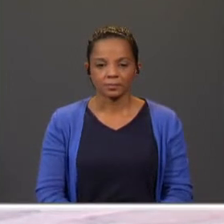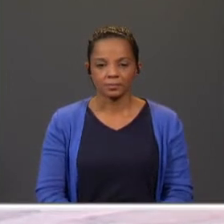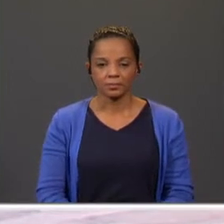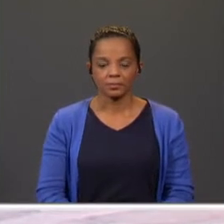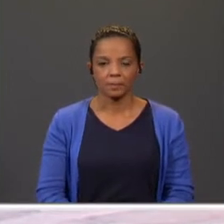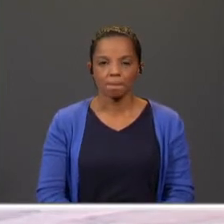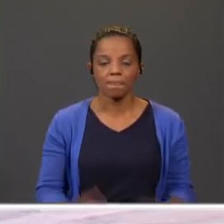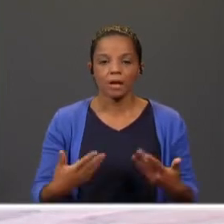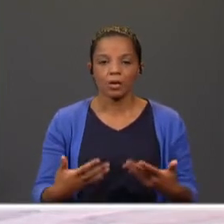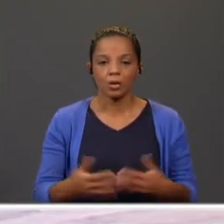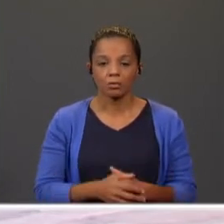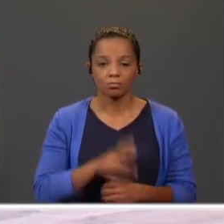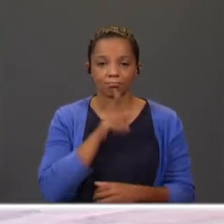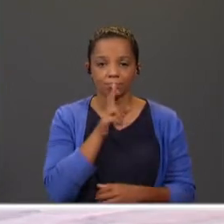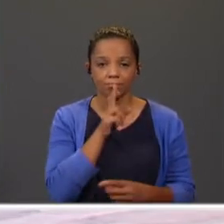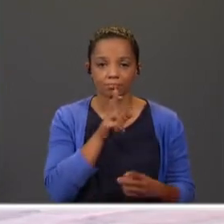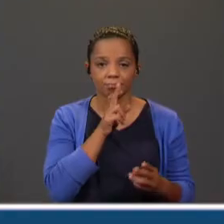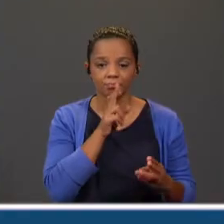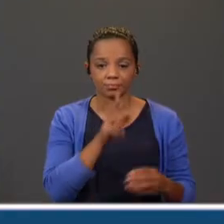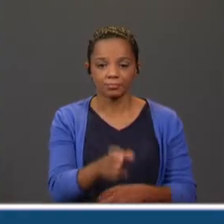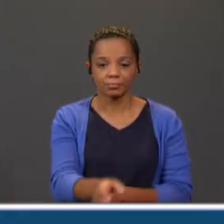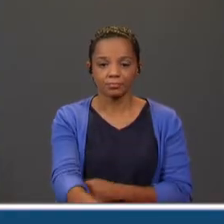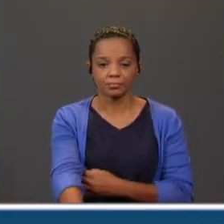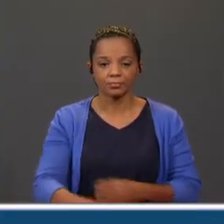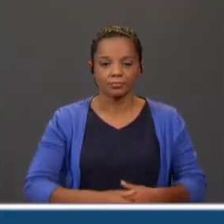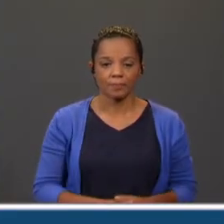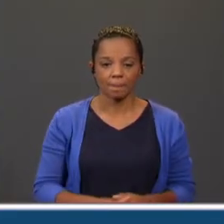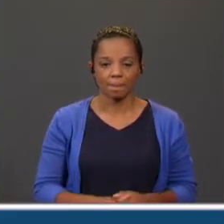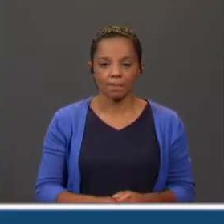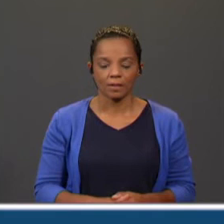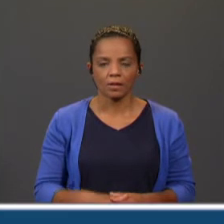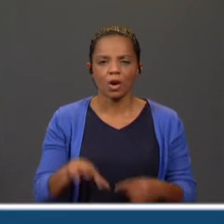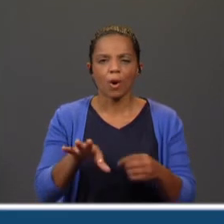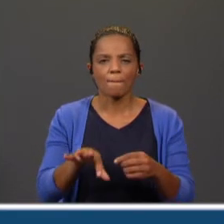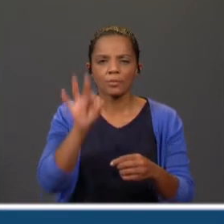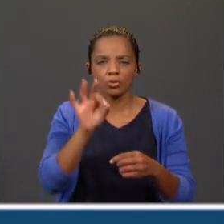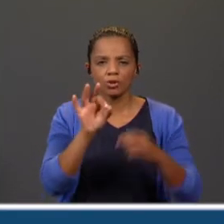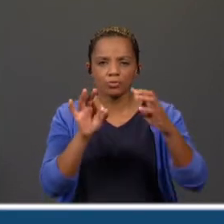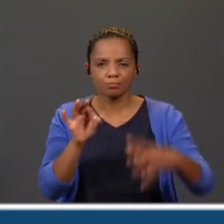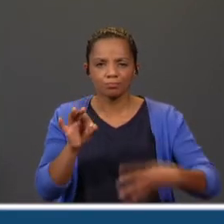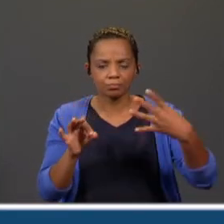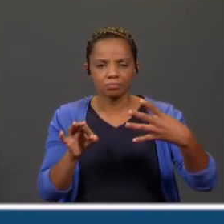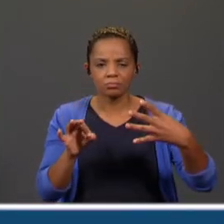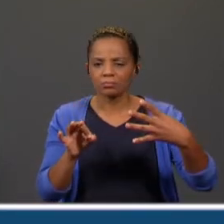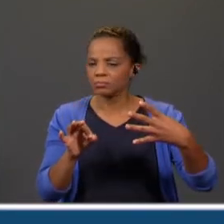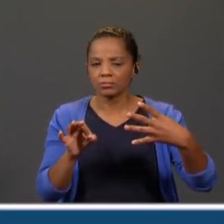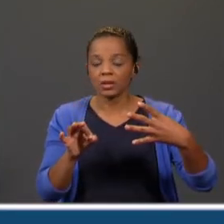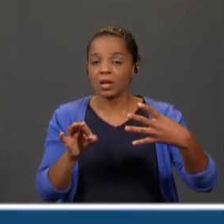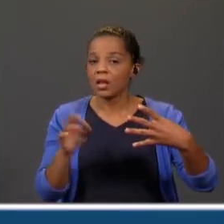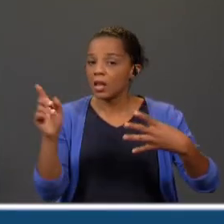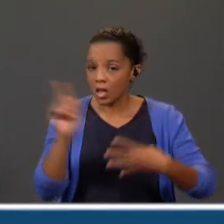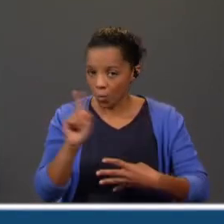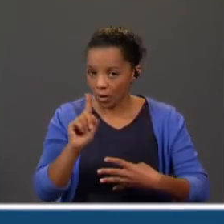Agora vamos responder. Qual das seguintes opções não é uma característica, atenção,